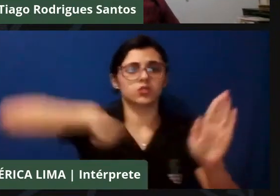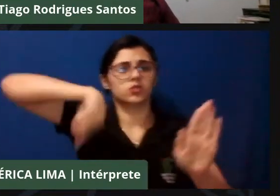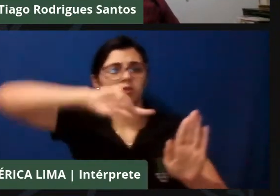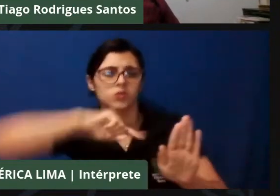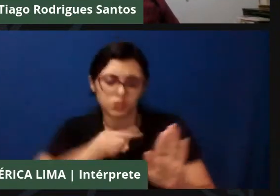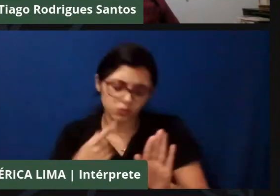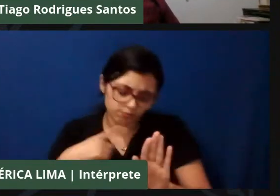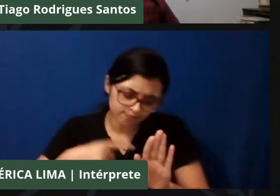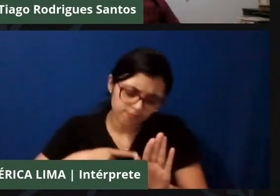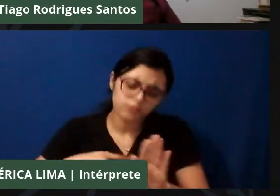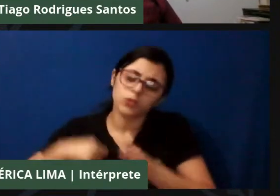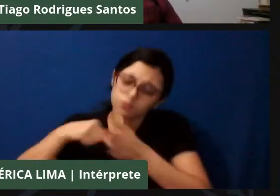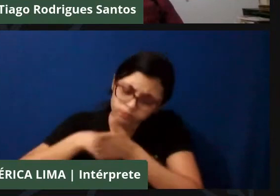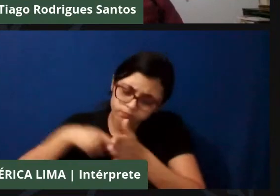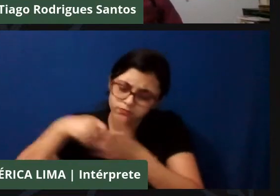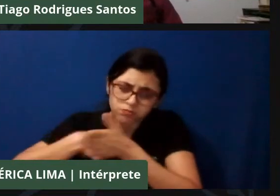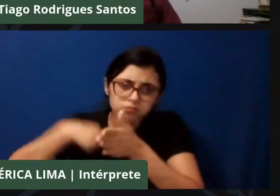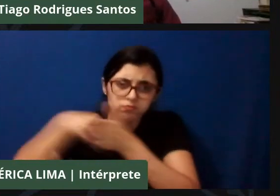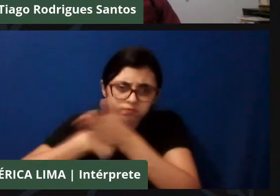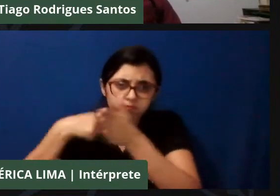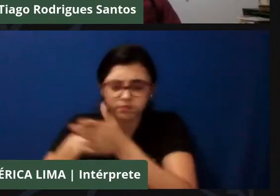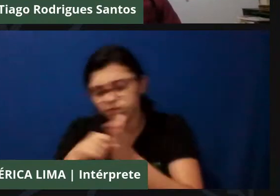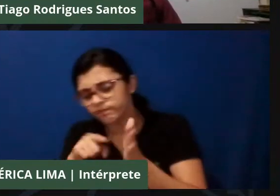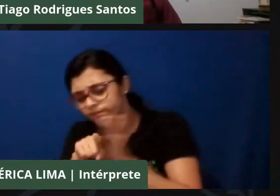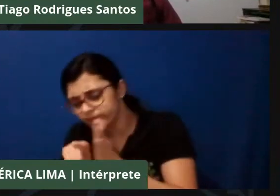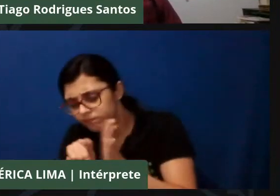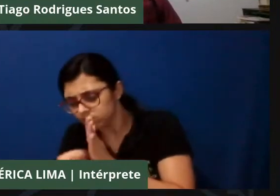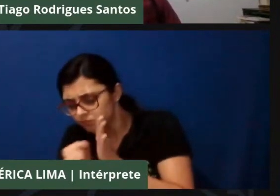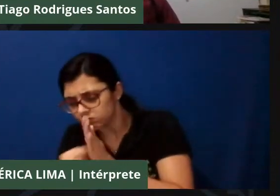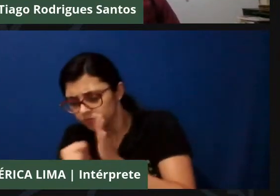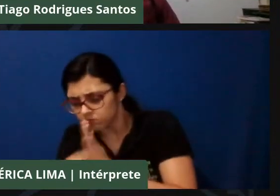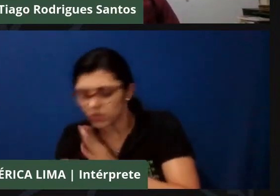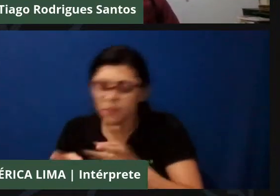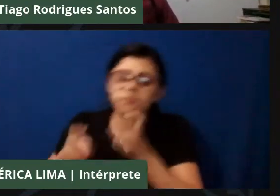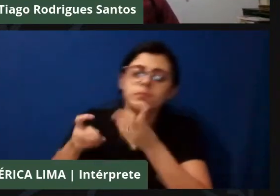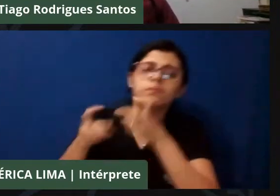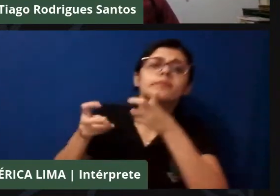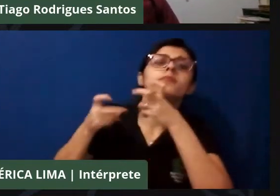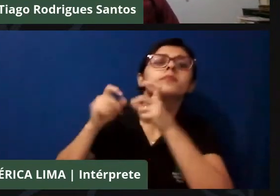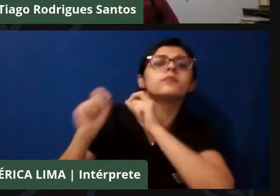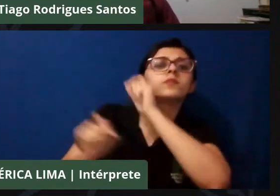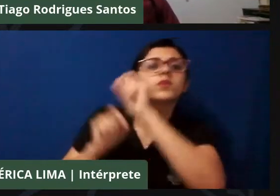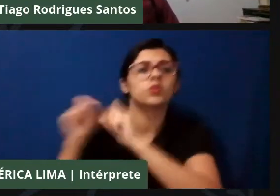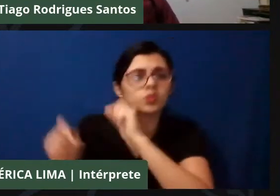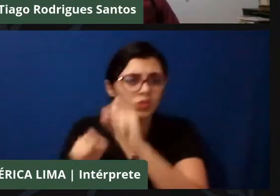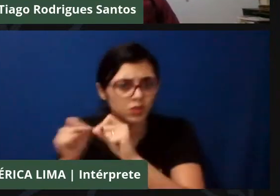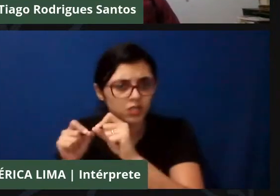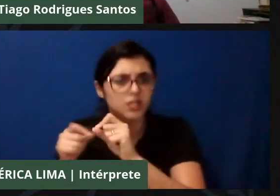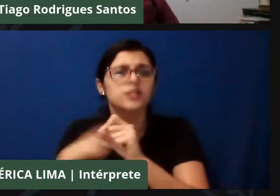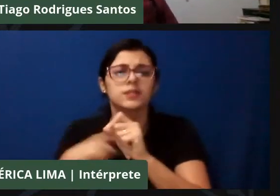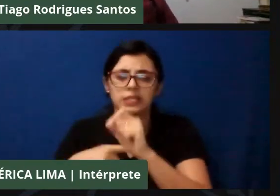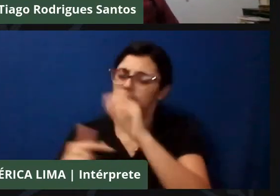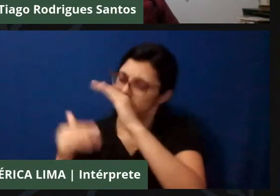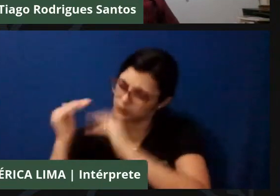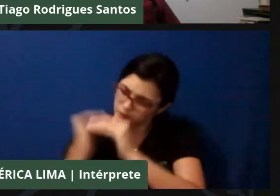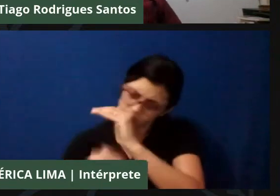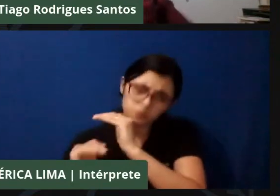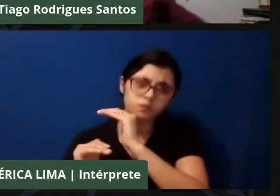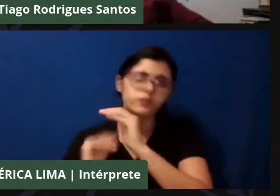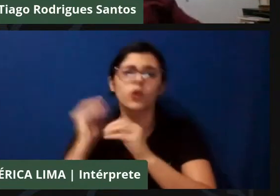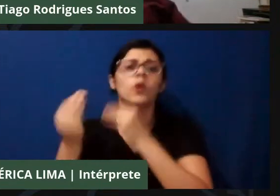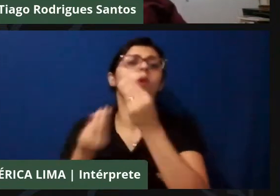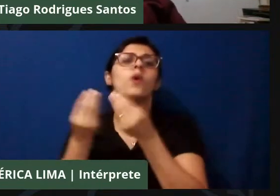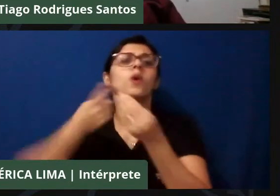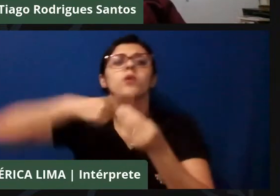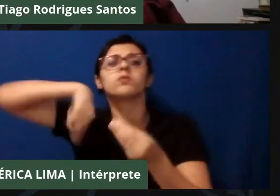indagações, o que que a gente está percebendo em meio a esse retrocesso, como que a gente vem lidando com